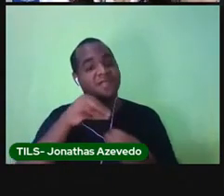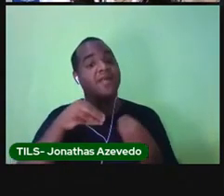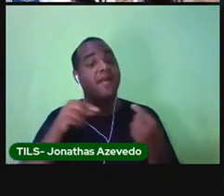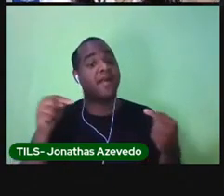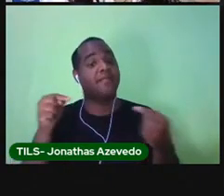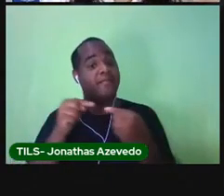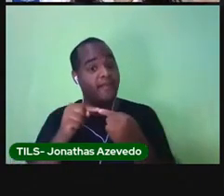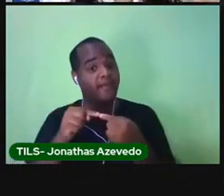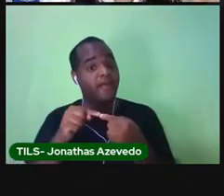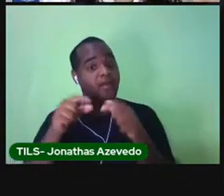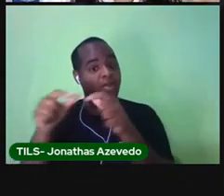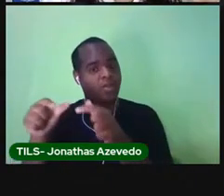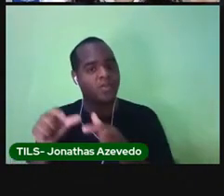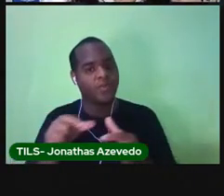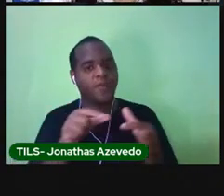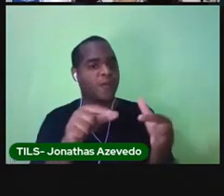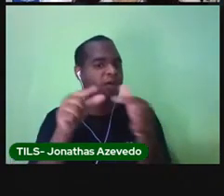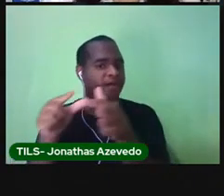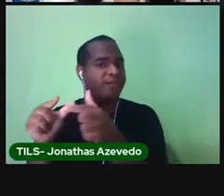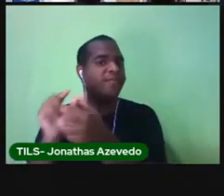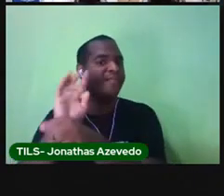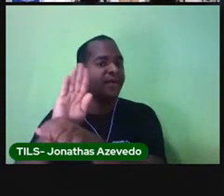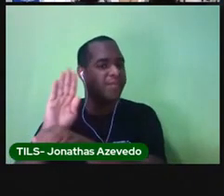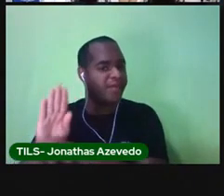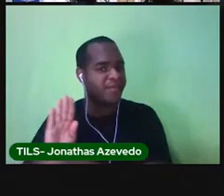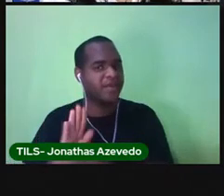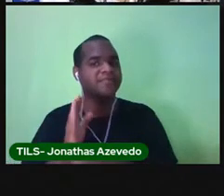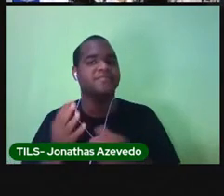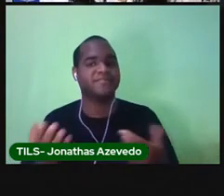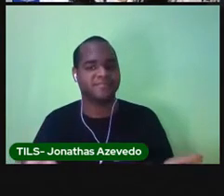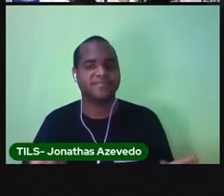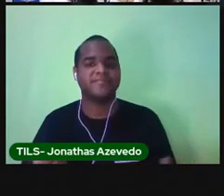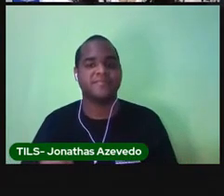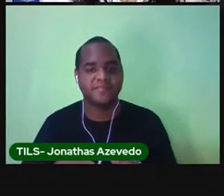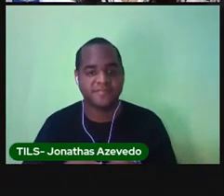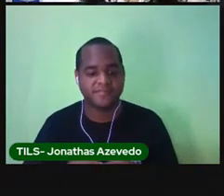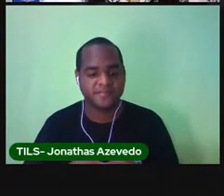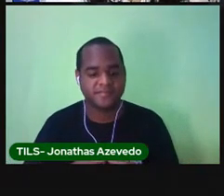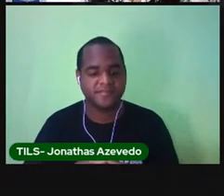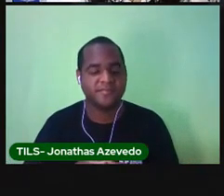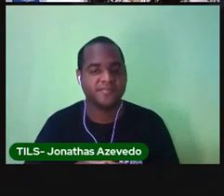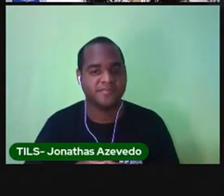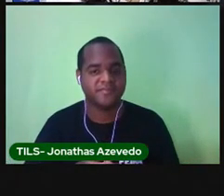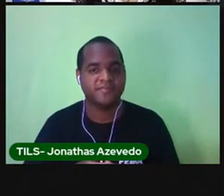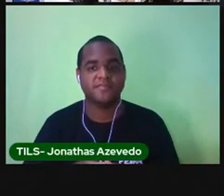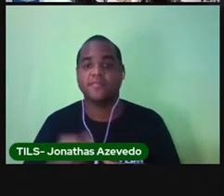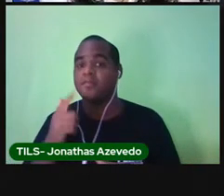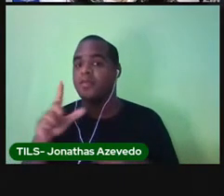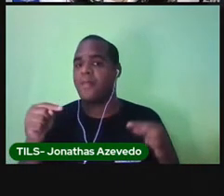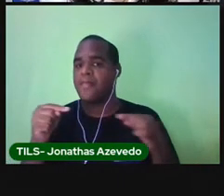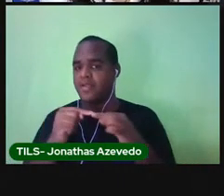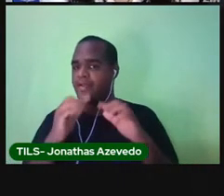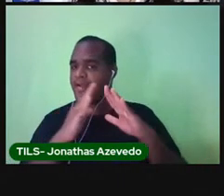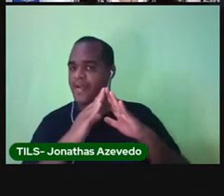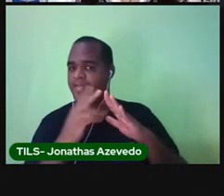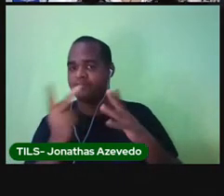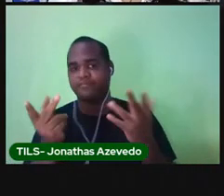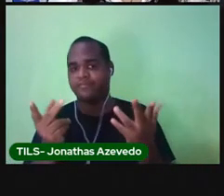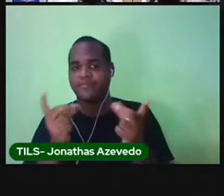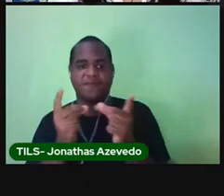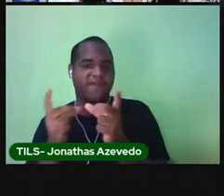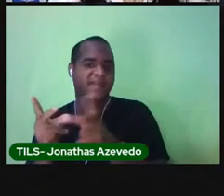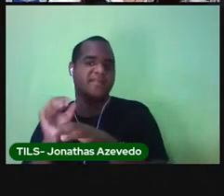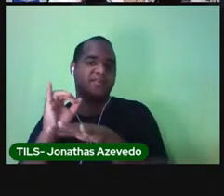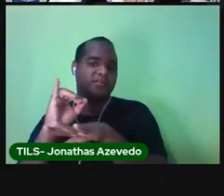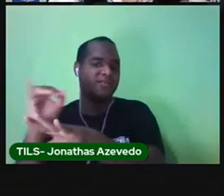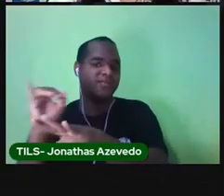características de todos os outros quatro bairros. Aí, ele tem residências, comércios e